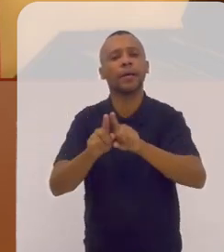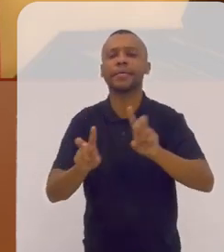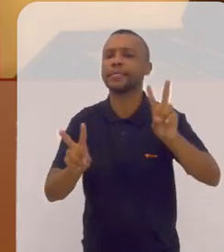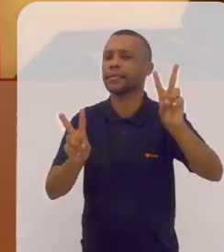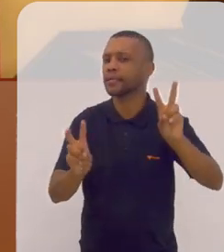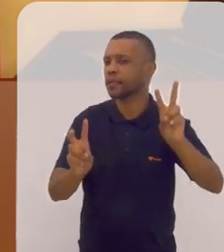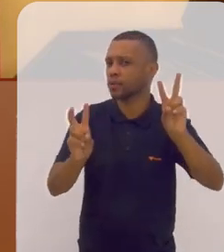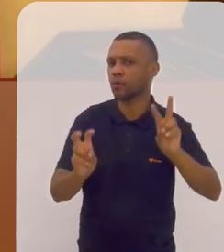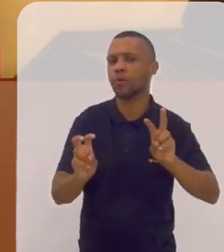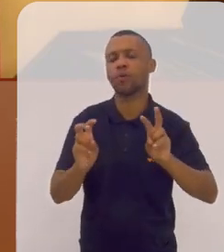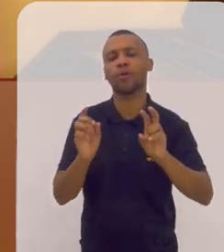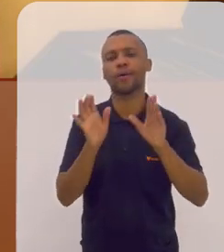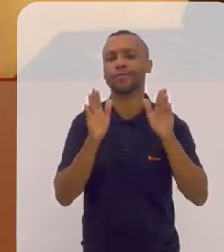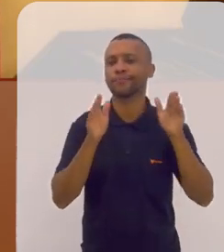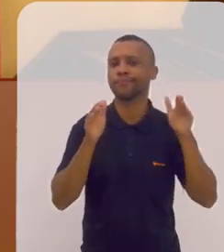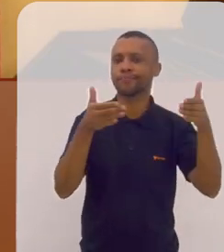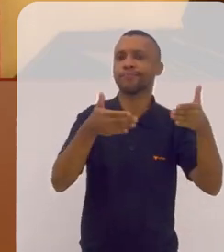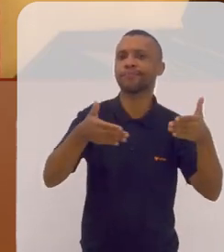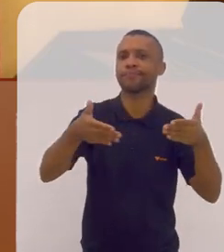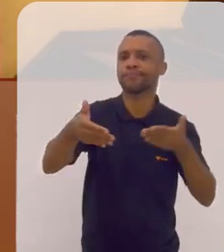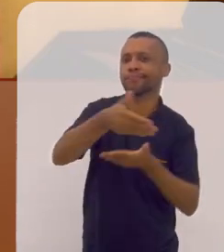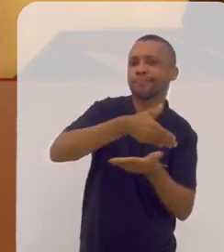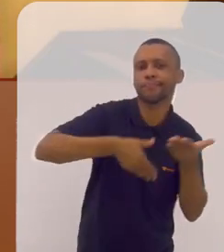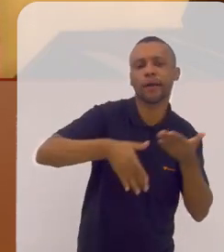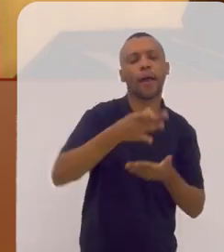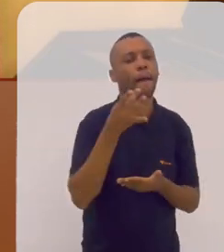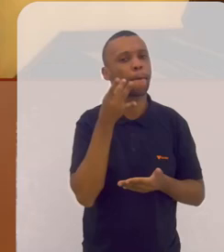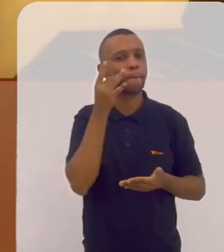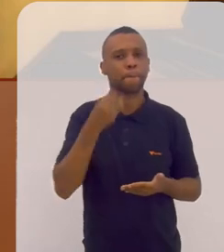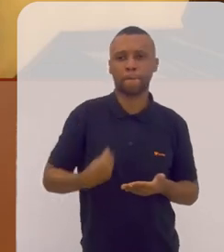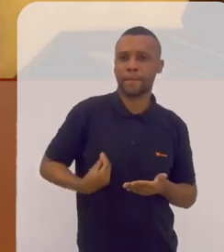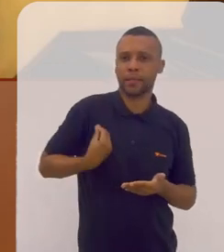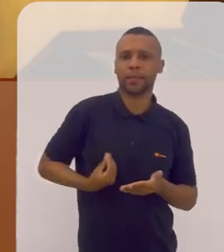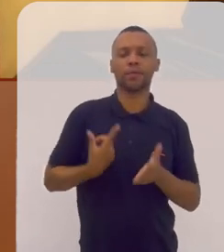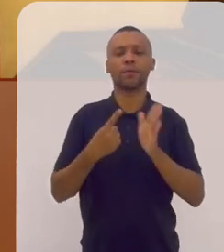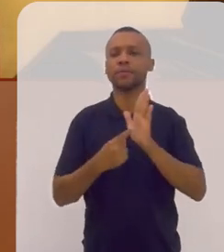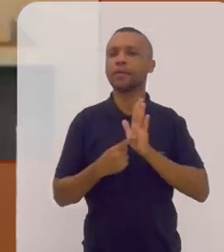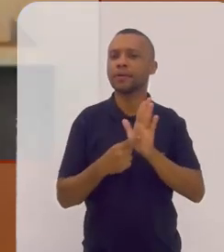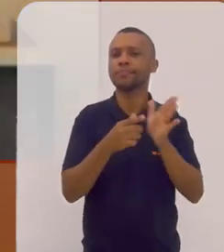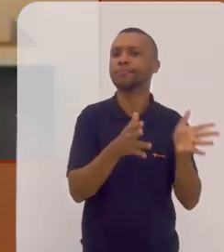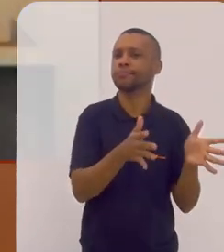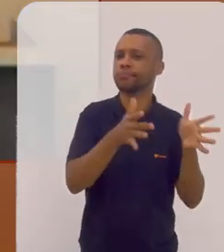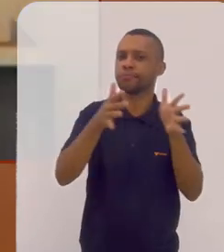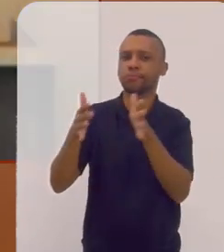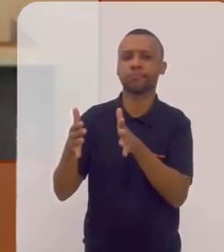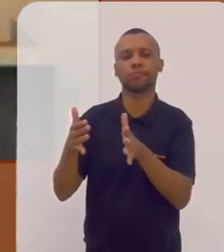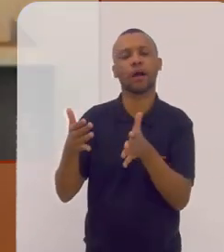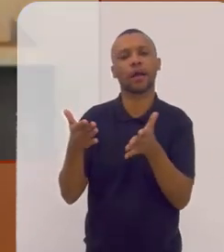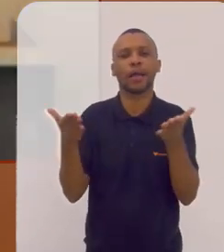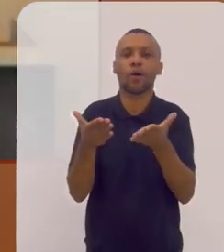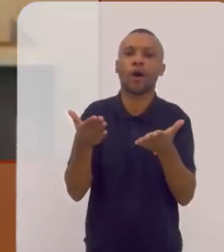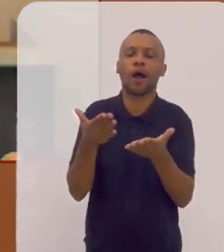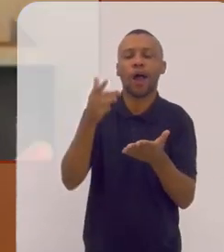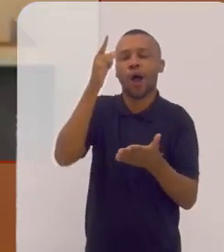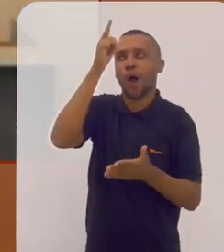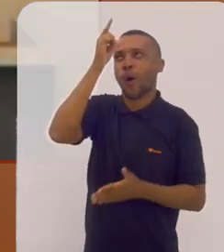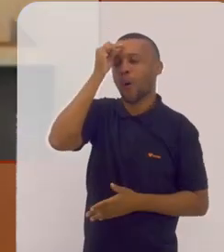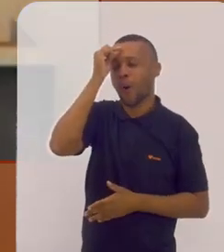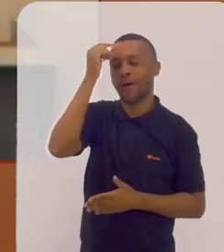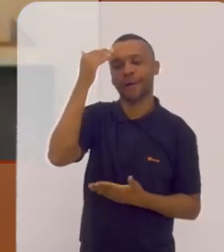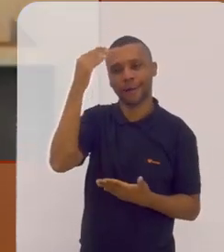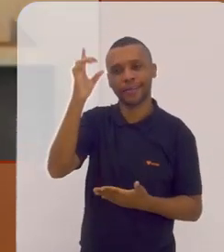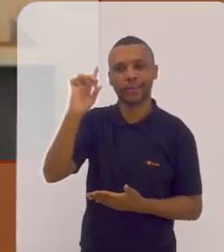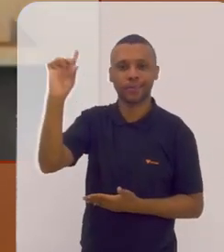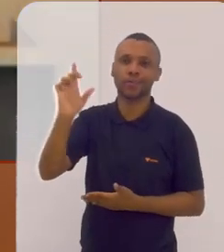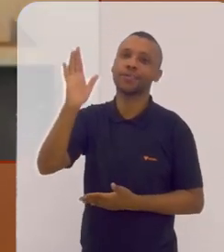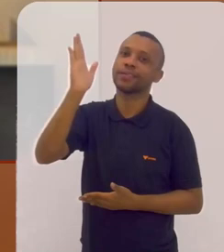essa parte presencial né das suas apresentações e que agora graças a